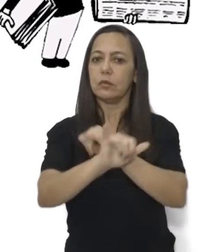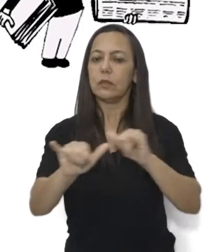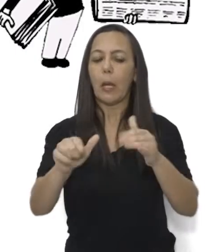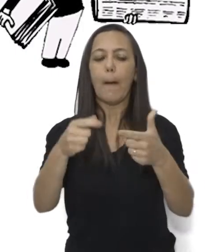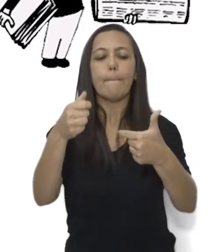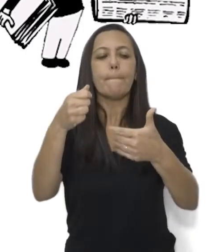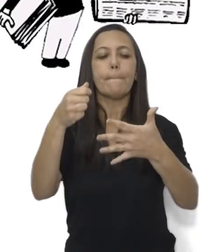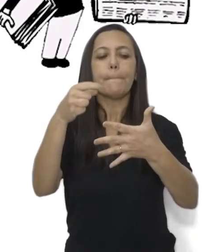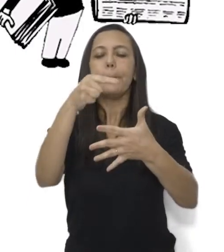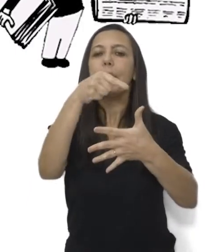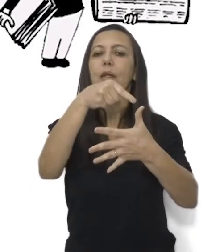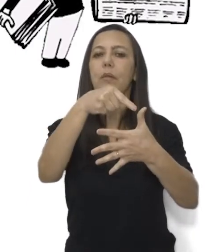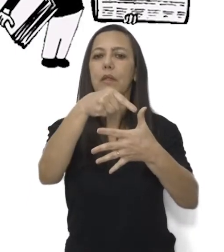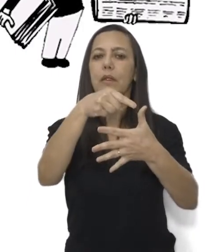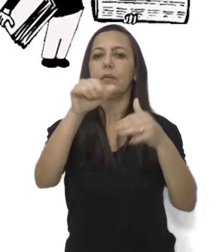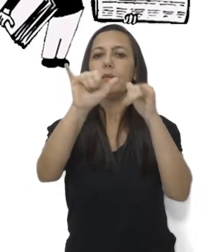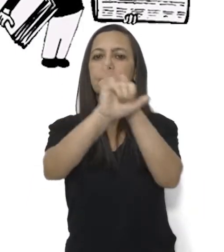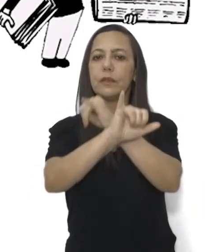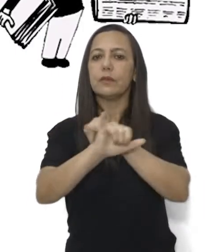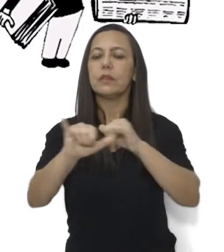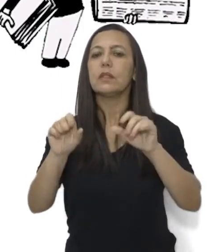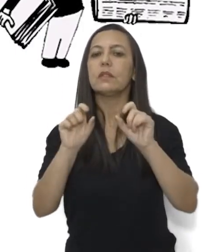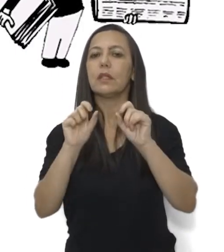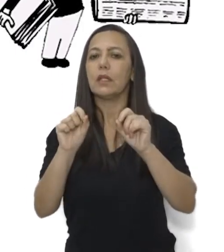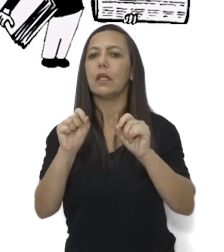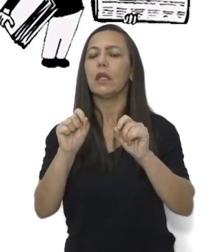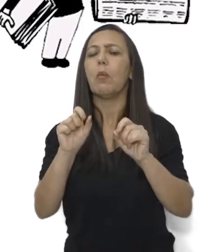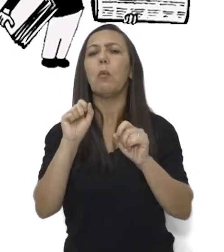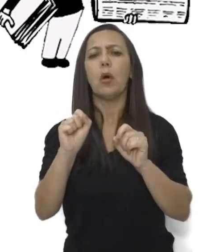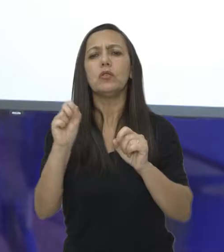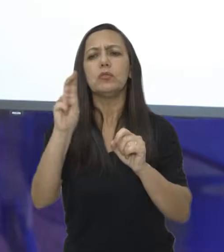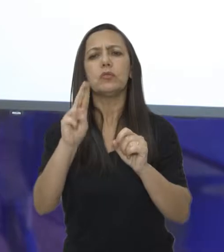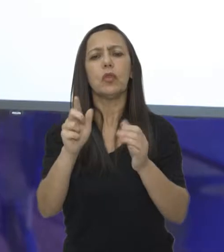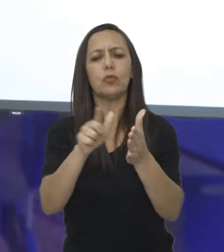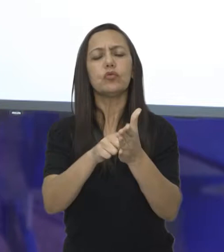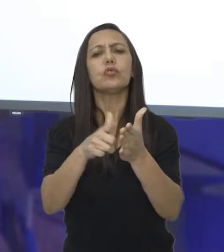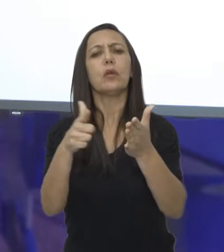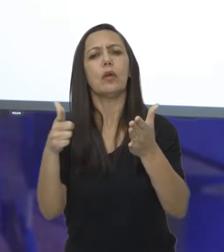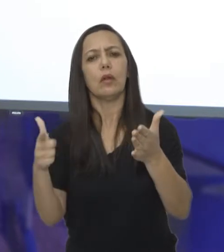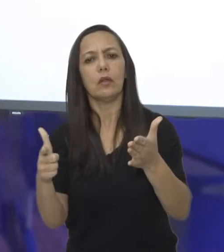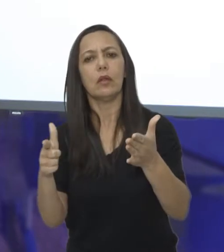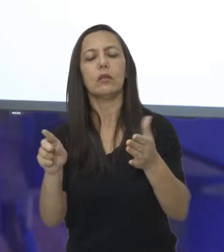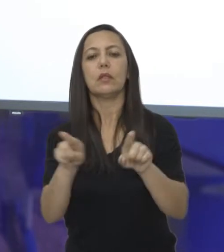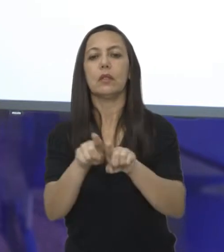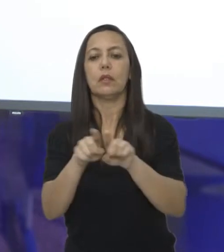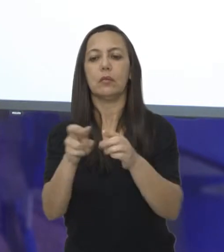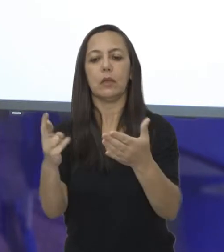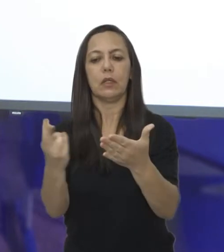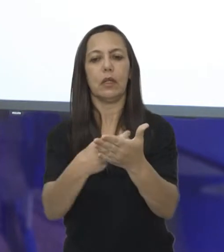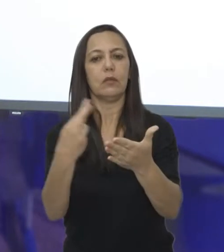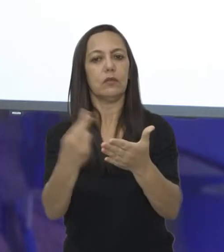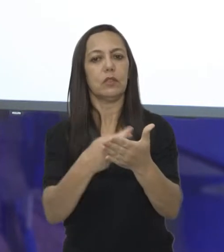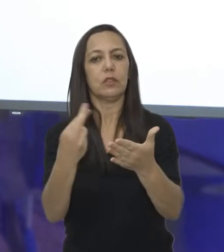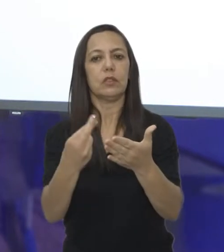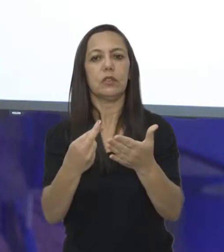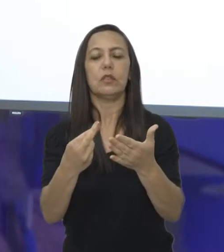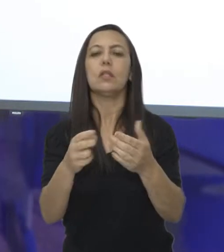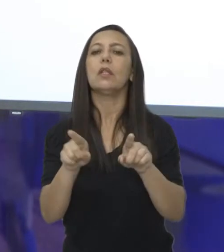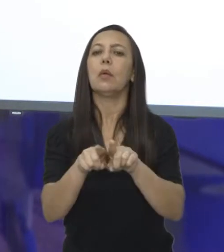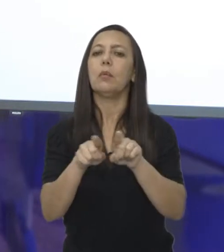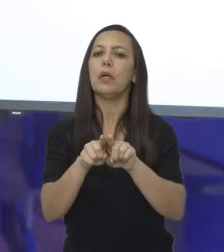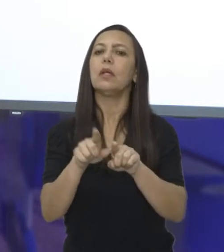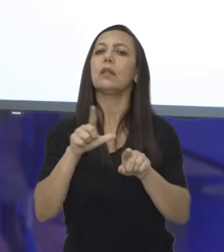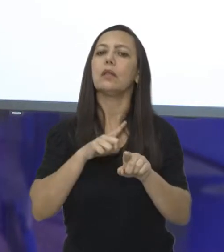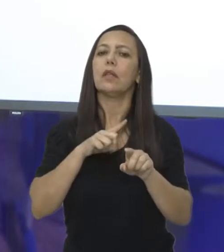primeiro topo. As notícias podem ser impressas em jornais, revistas ou digitais, sites